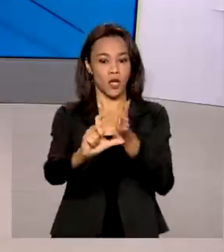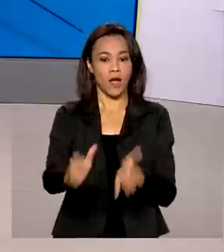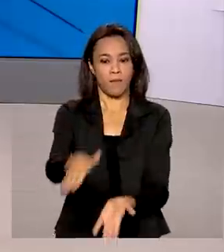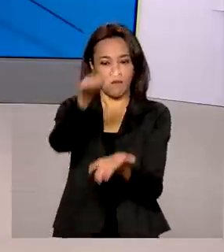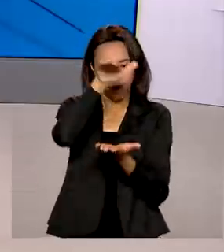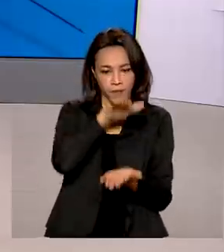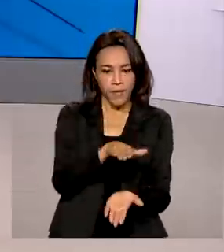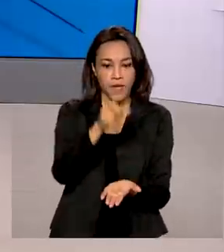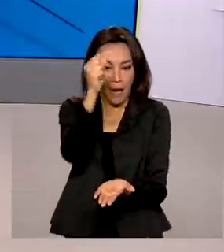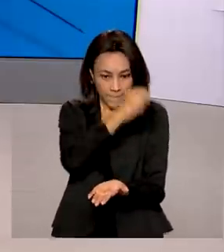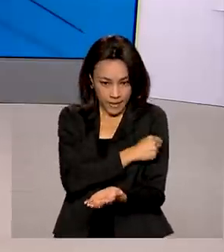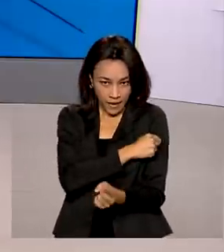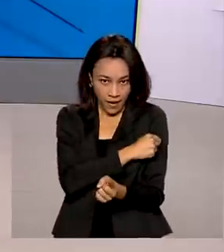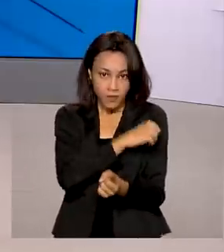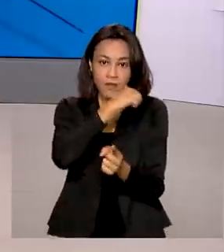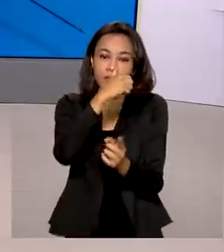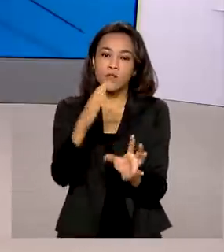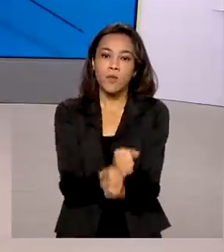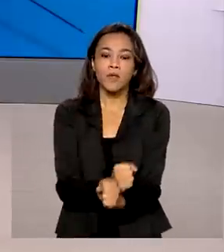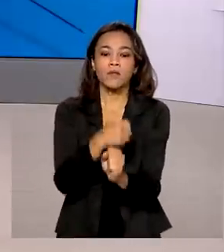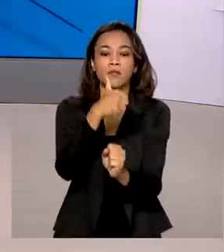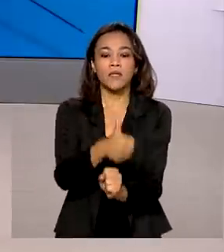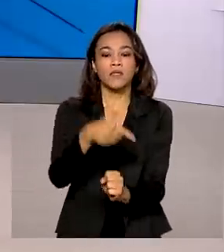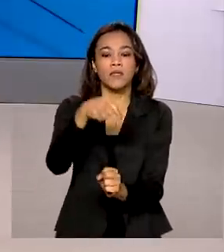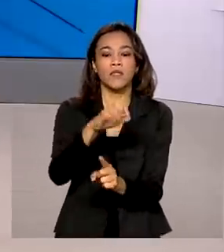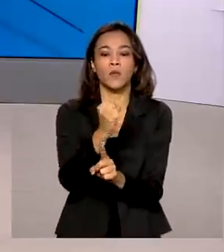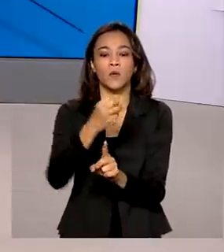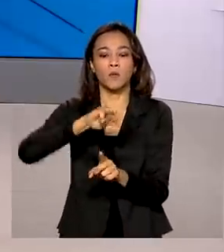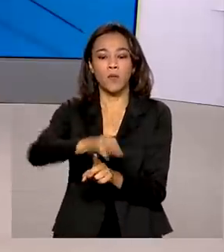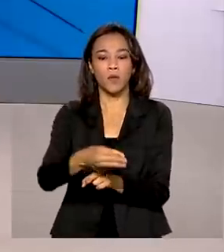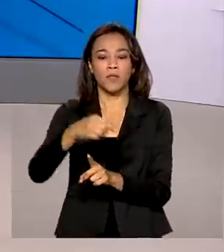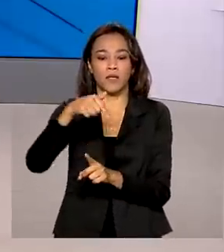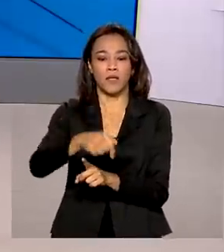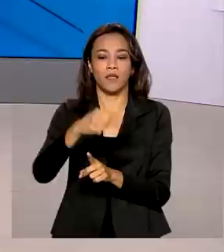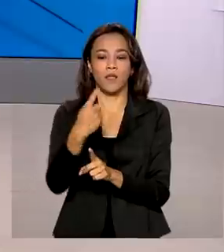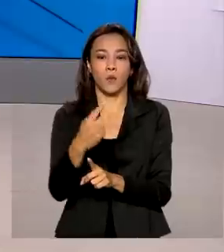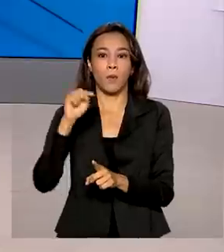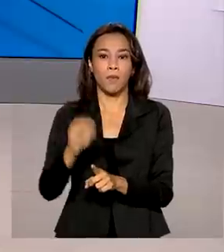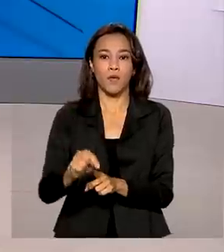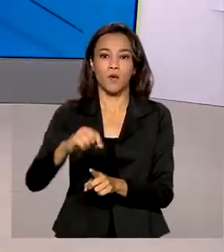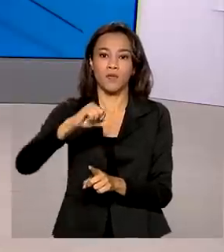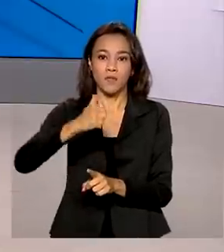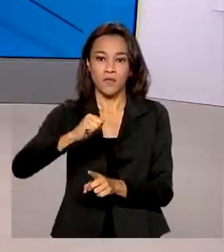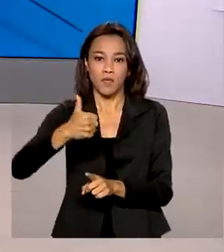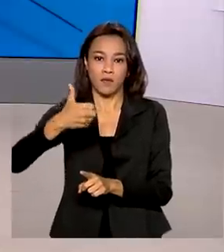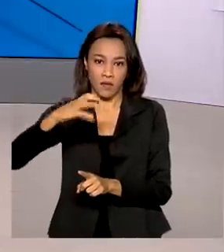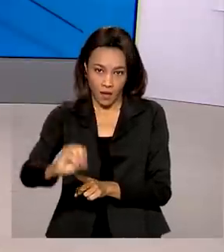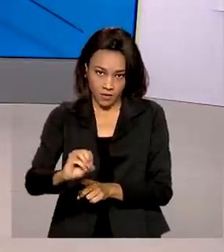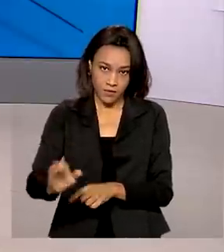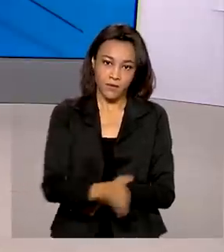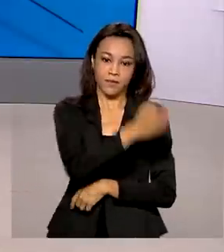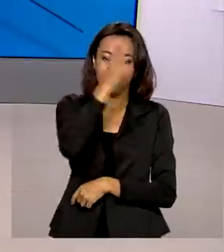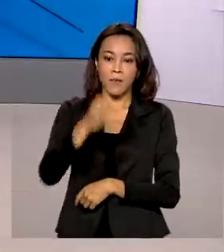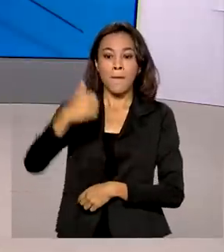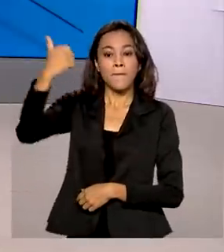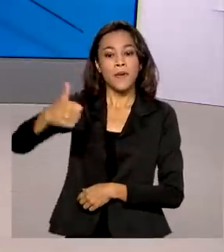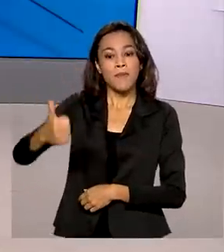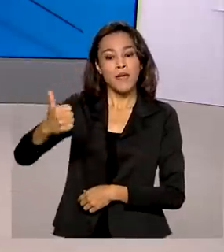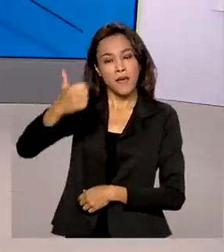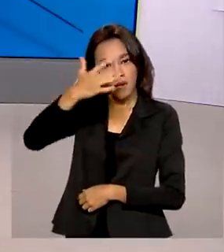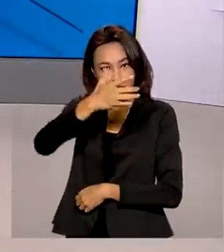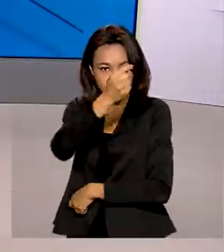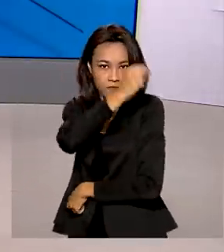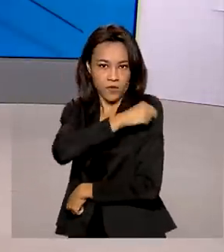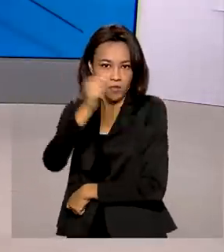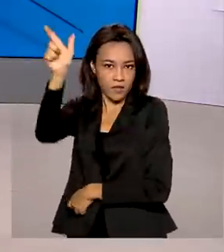aplicadas somam 178 milhões, 71 mil, 110. O número de pessoas que tomaram a primeira dose da vacina